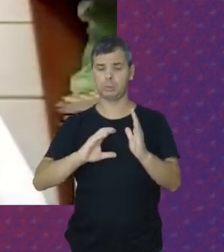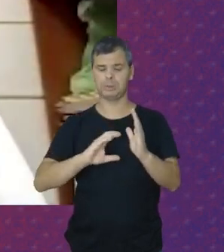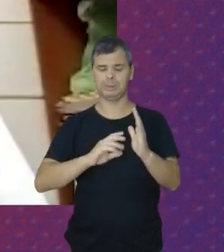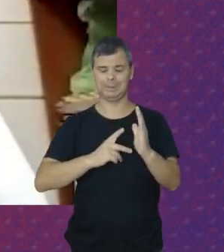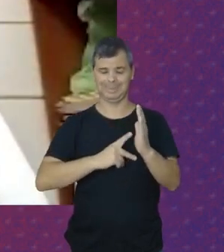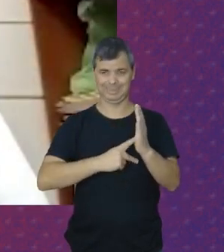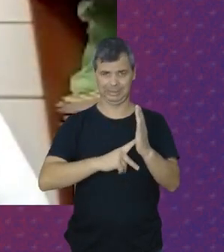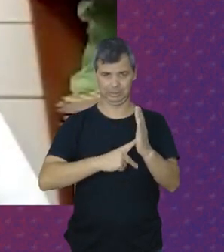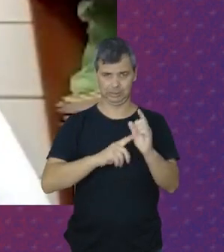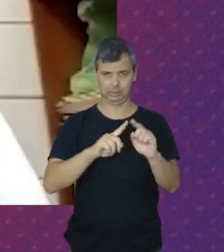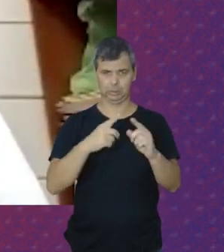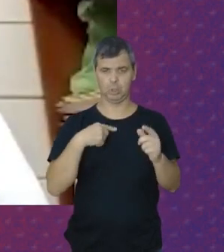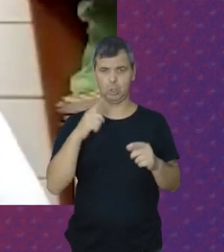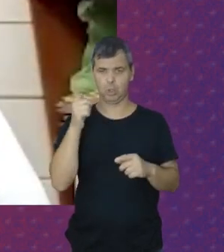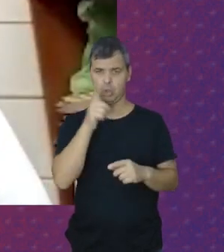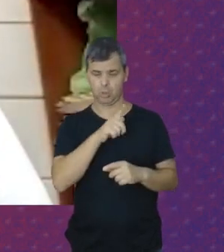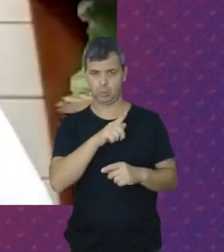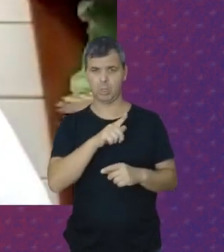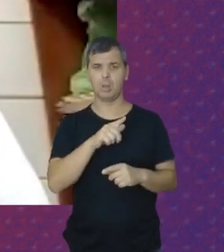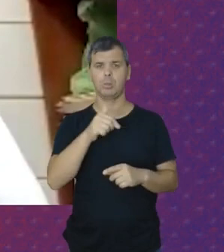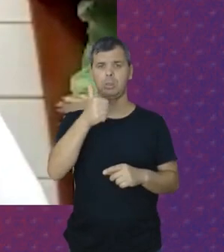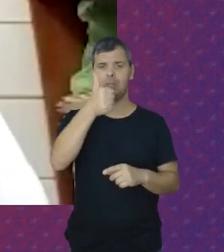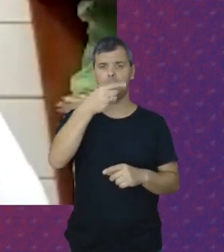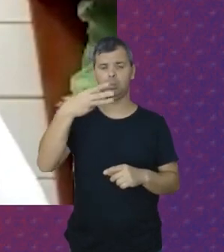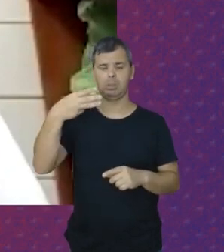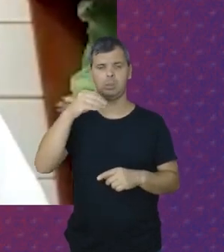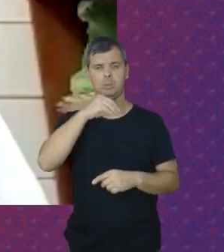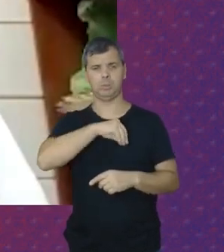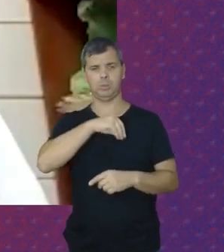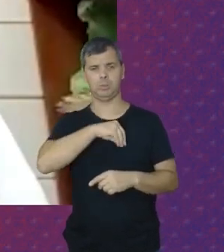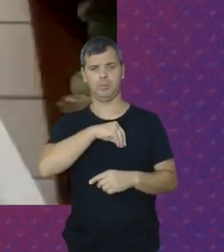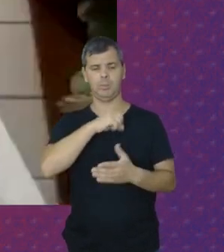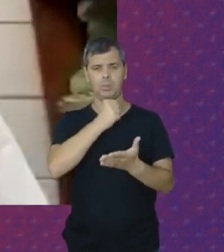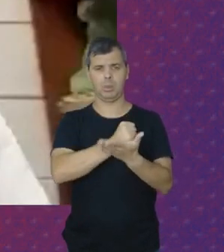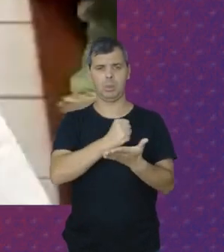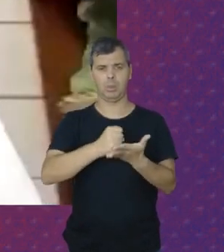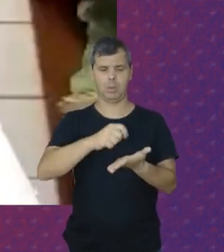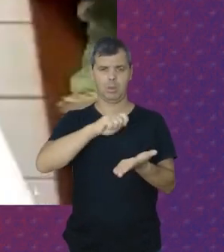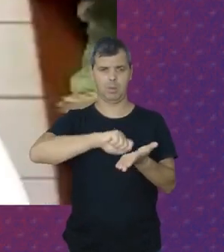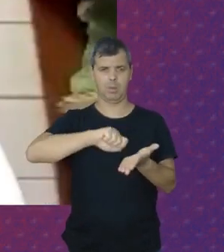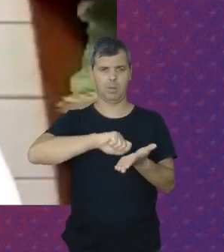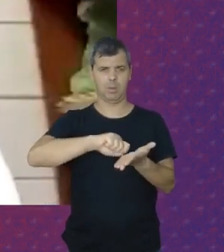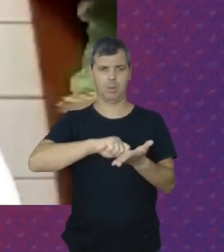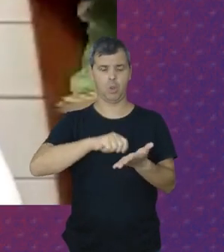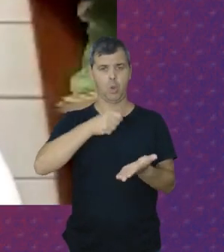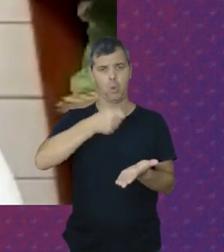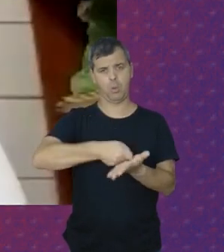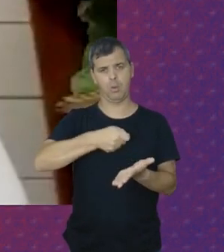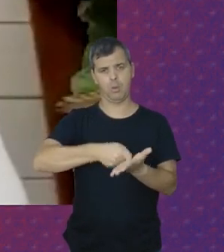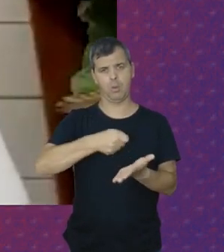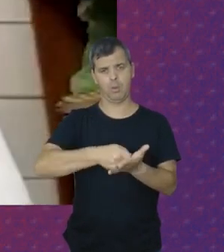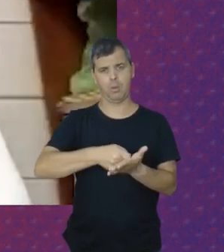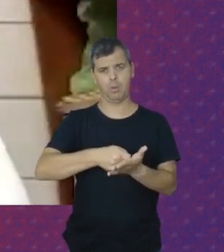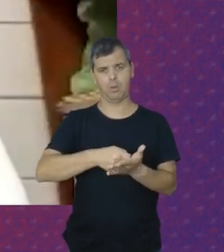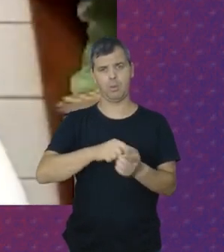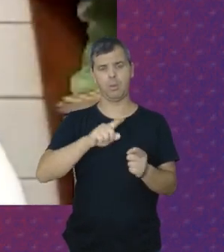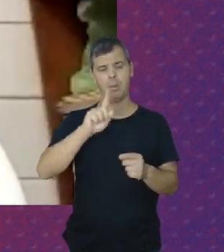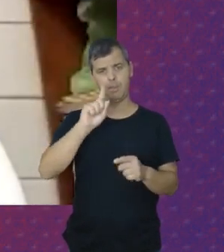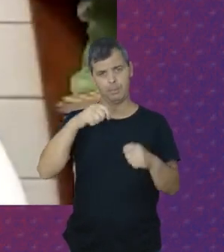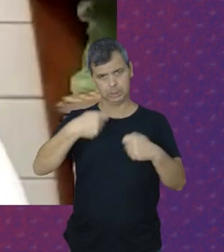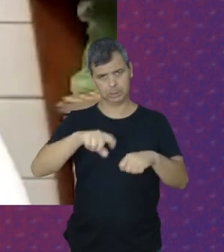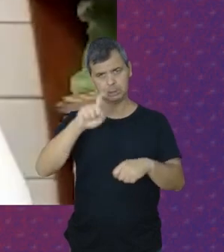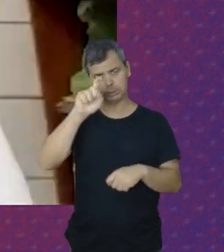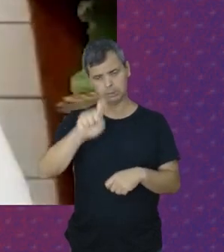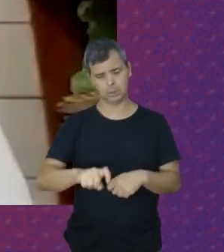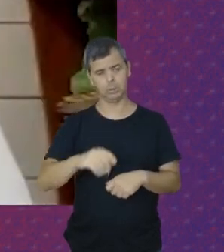Conquistamos O 13º salário A assinatura Da carteira Obrigatoriamente Ter que ser Com salário mínimo